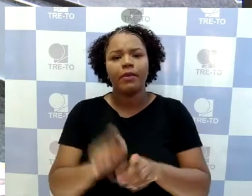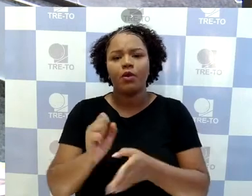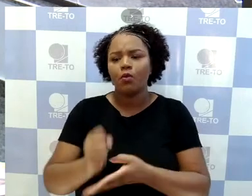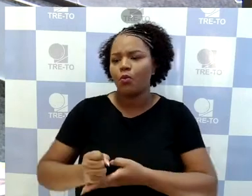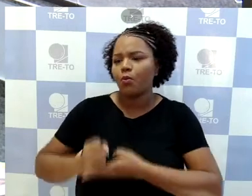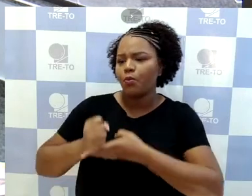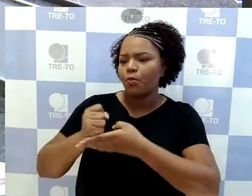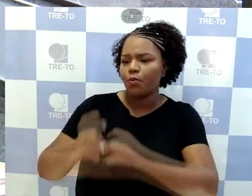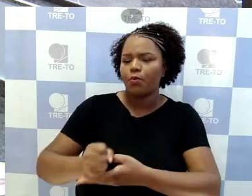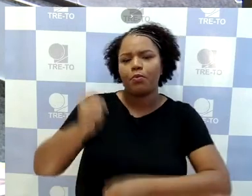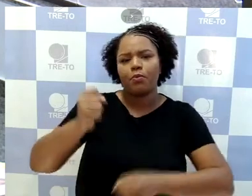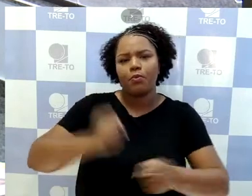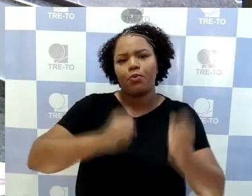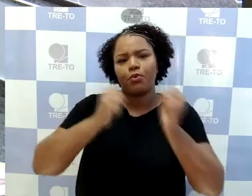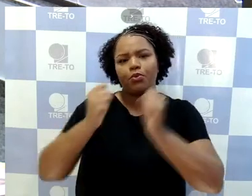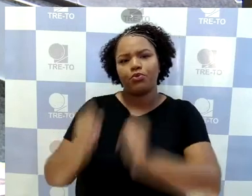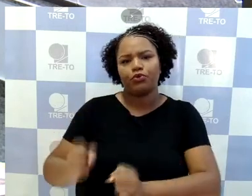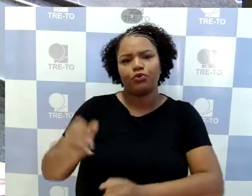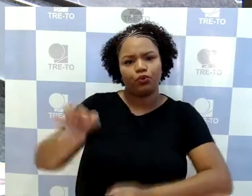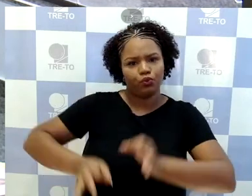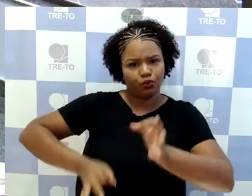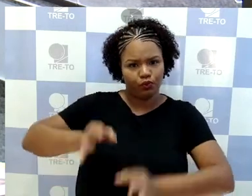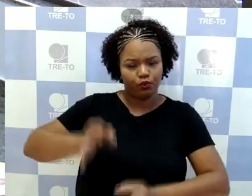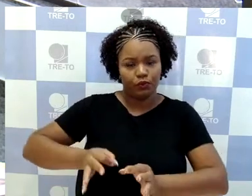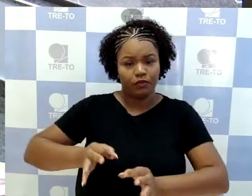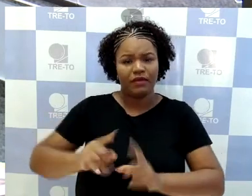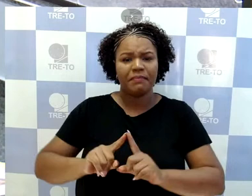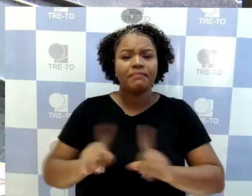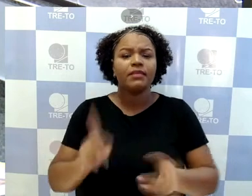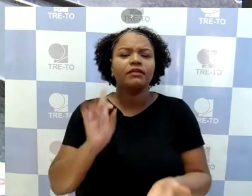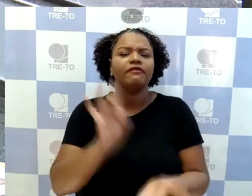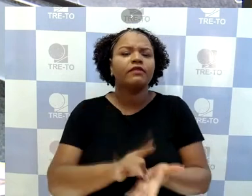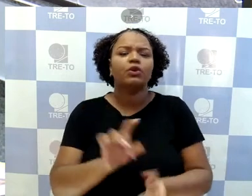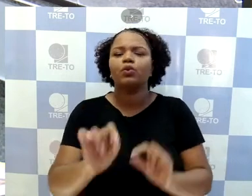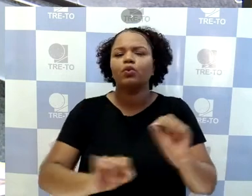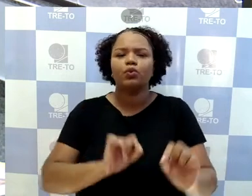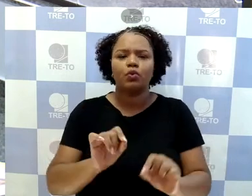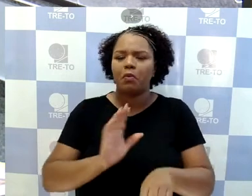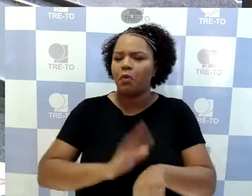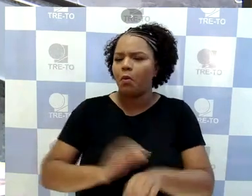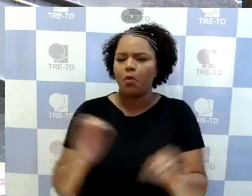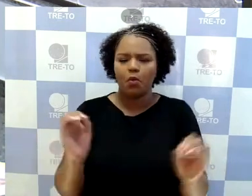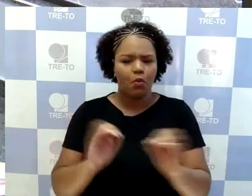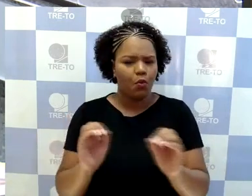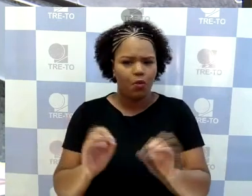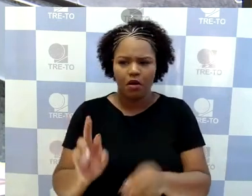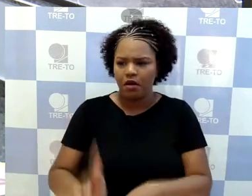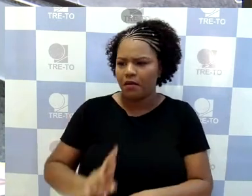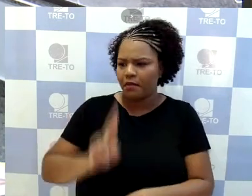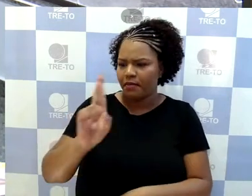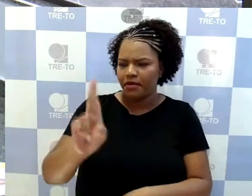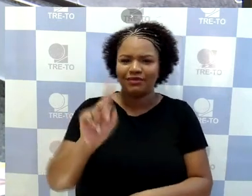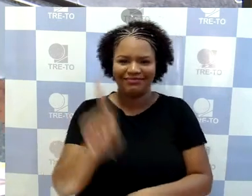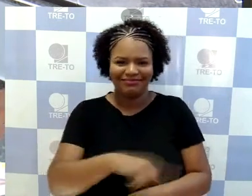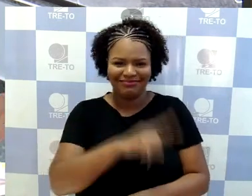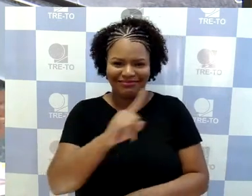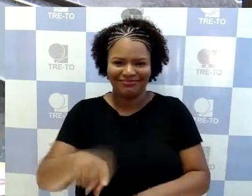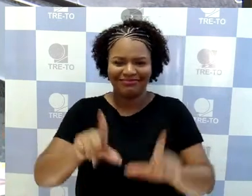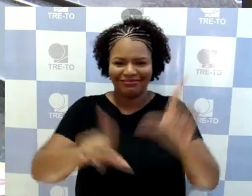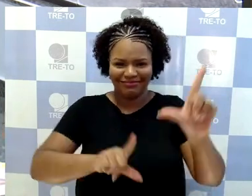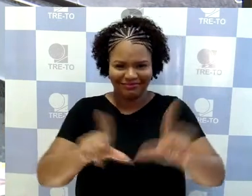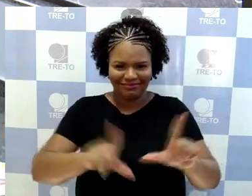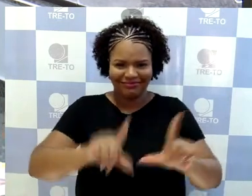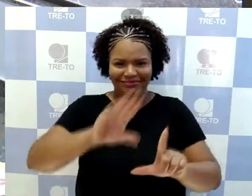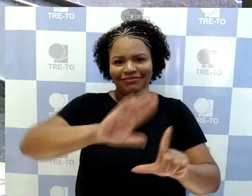Mas o fato é que, em momento algum, na representação que determinou a suspensão da veiculação daquele